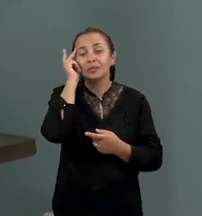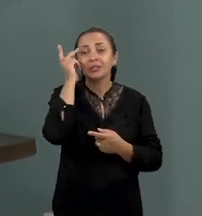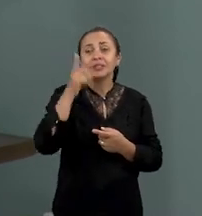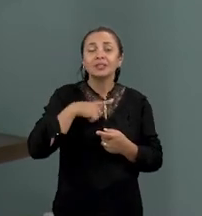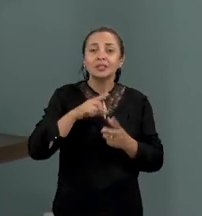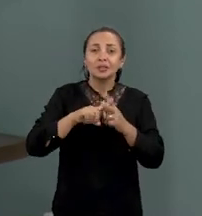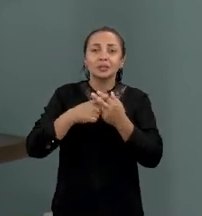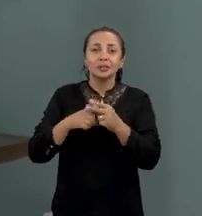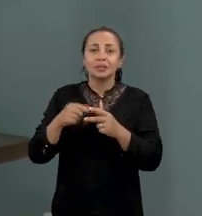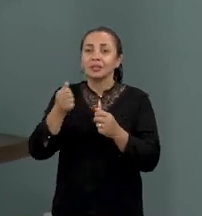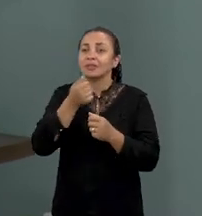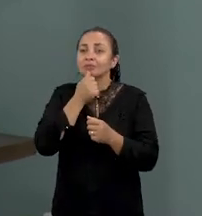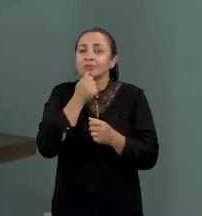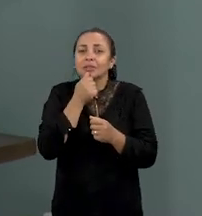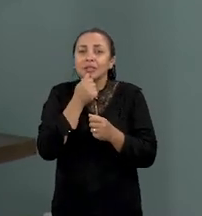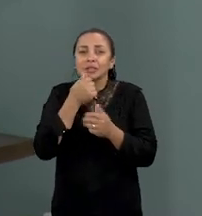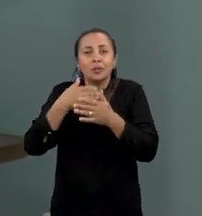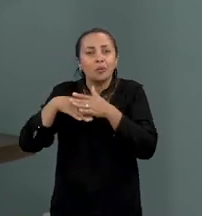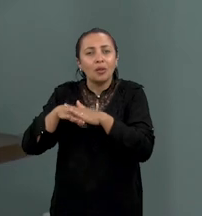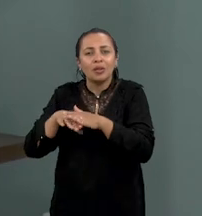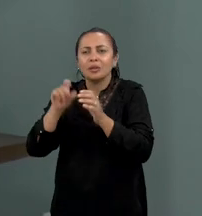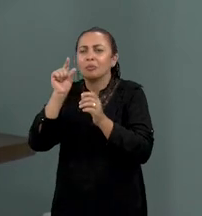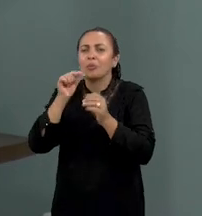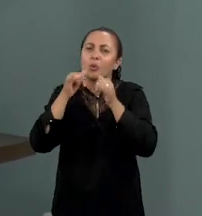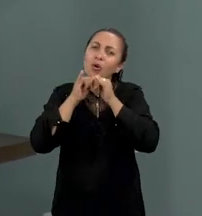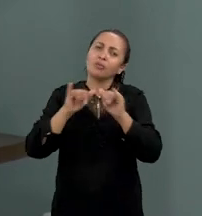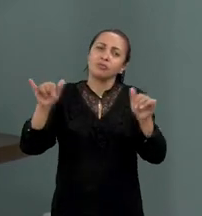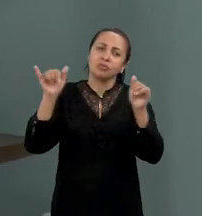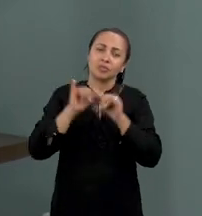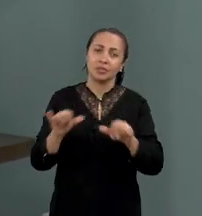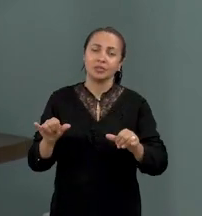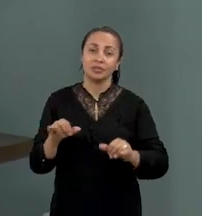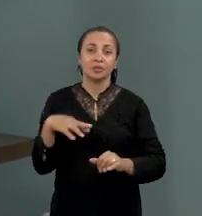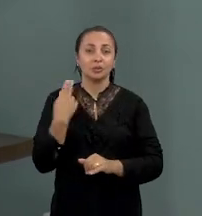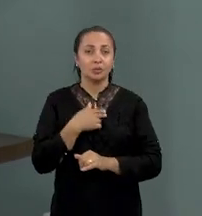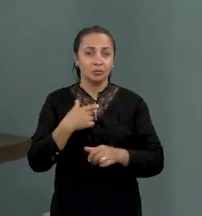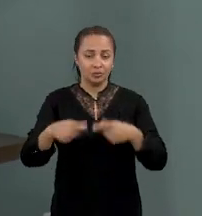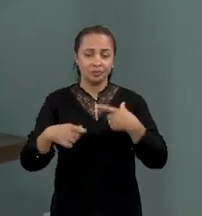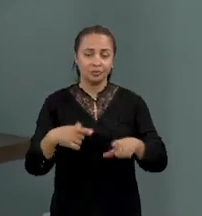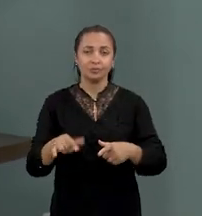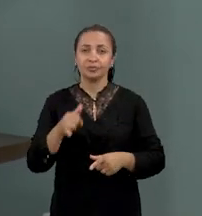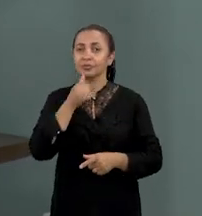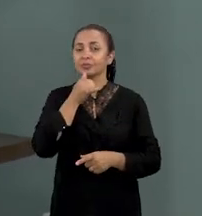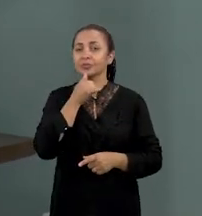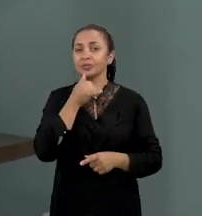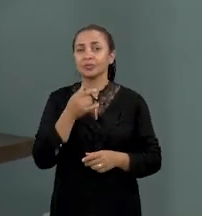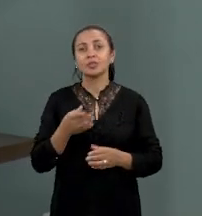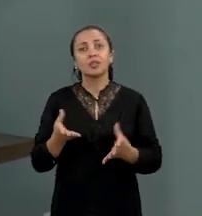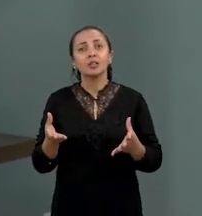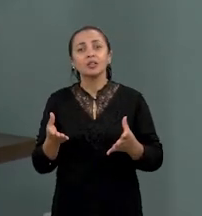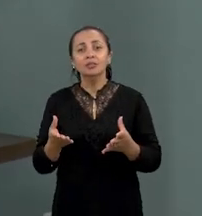produção ainda restrita e pouco divulgada. Então, o nosso trabalho, por exemplo, vem descobrindo